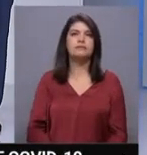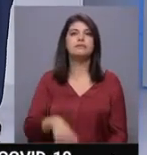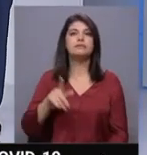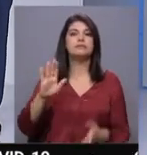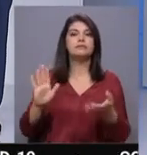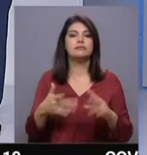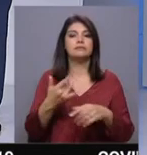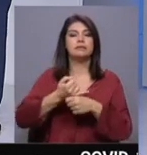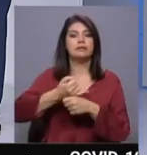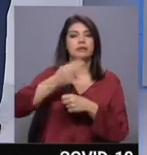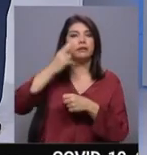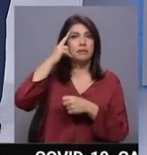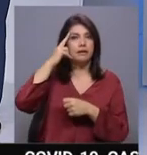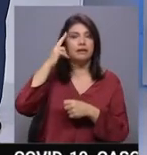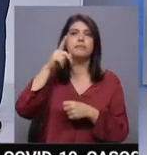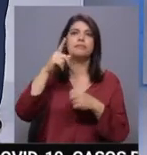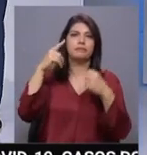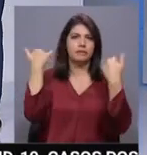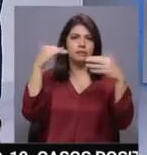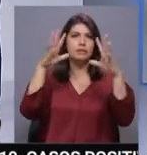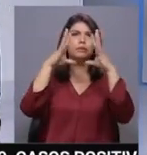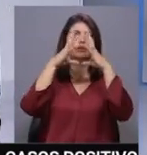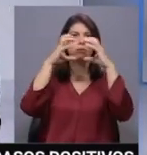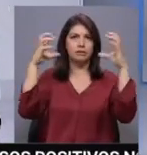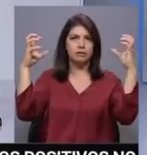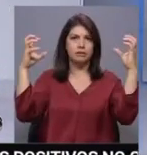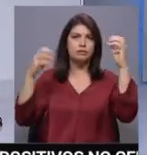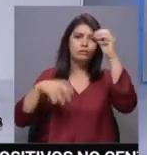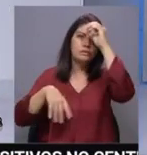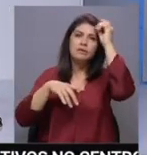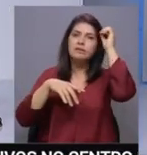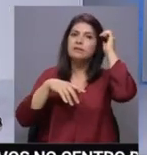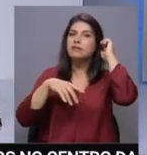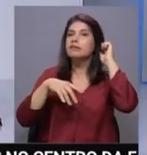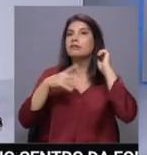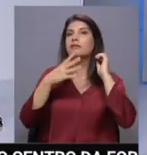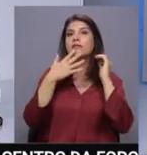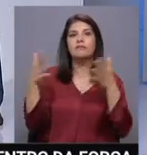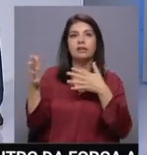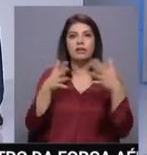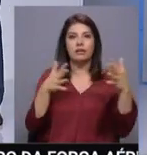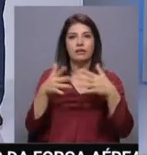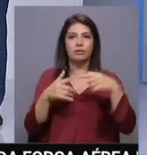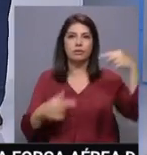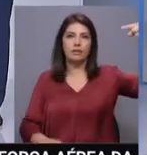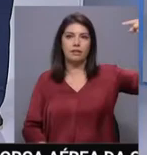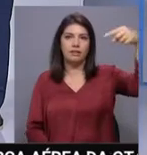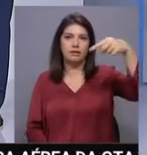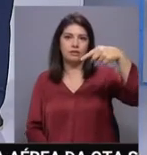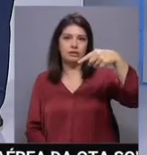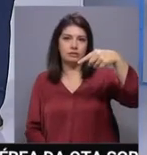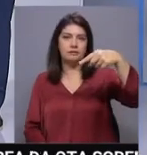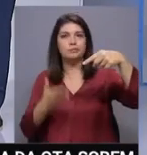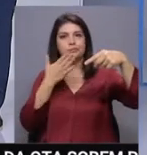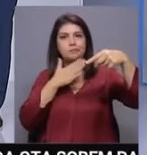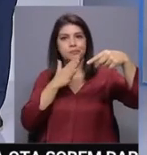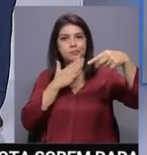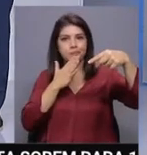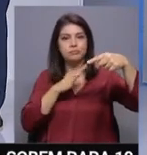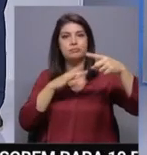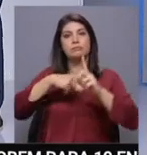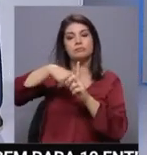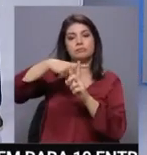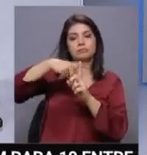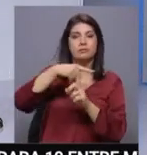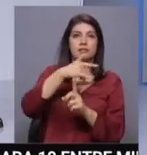períodos de céu muito nublado, o vento sopra do quadrante leste em geral fraco, por vezes moderado, temperaturas entre os 25